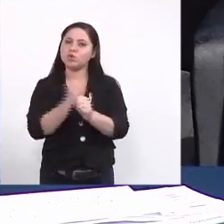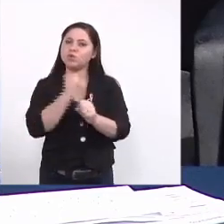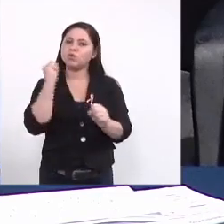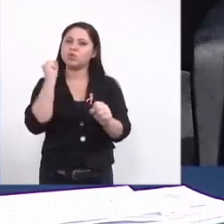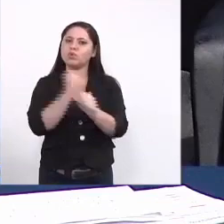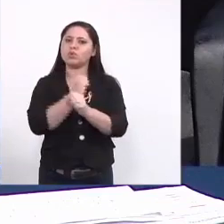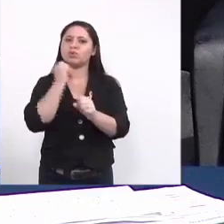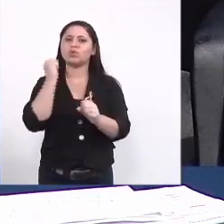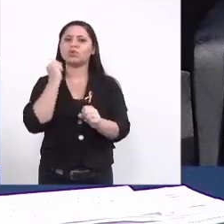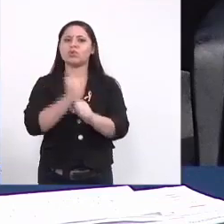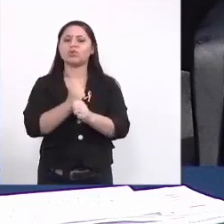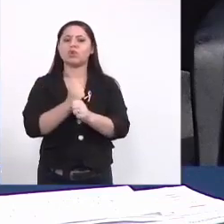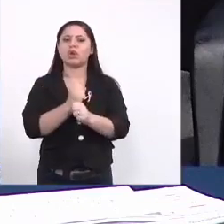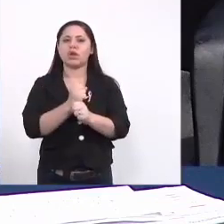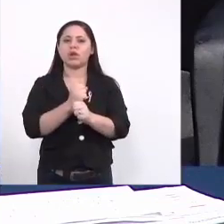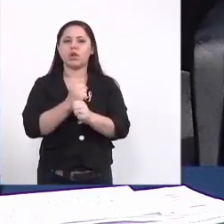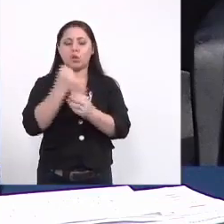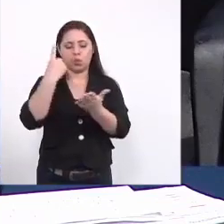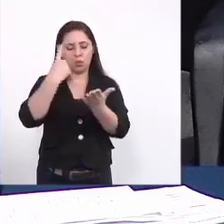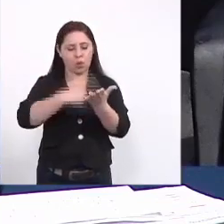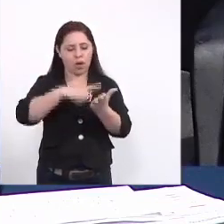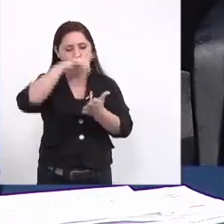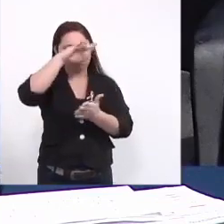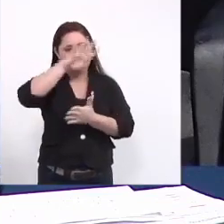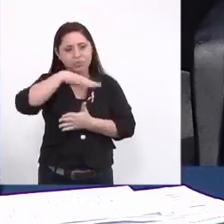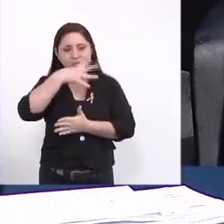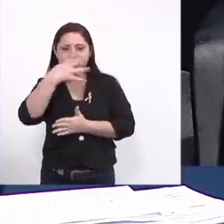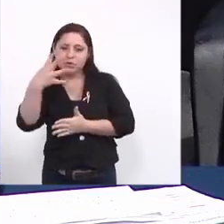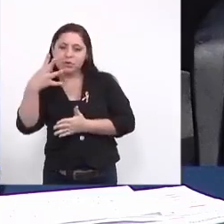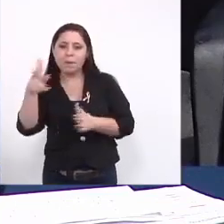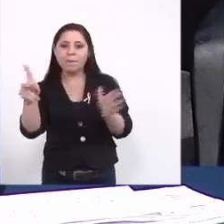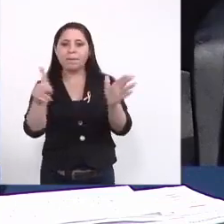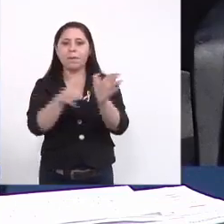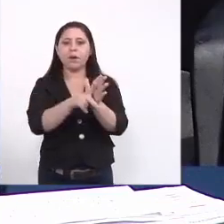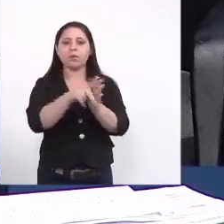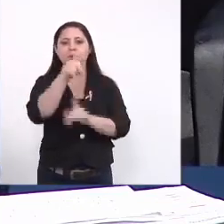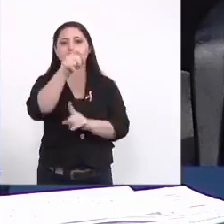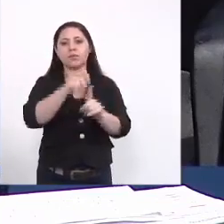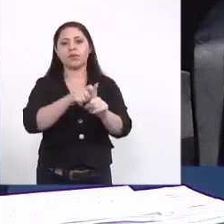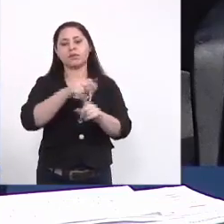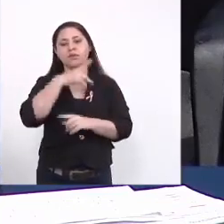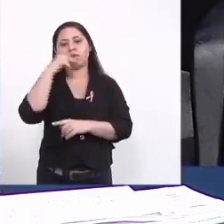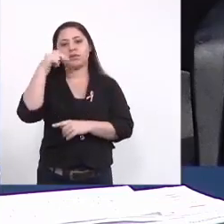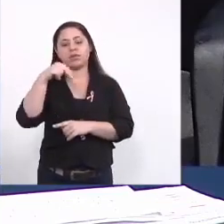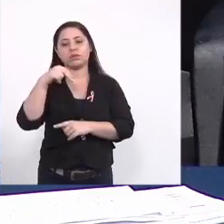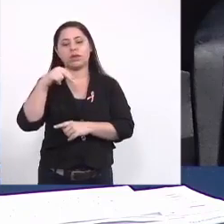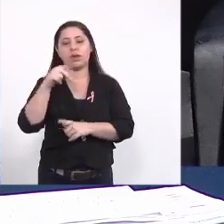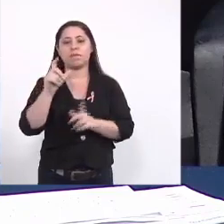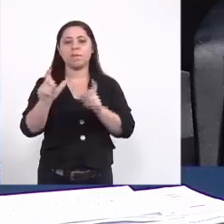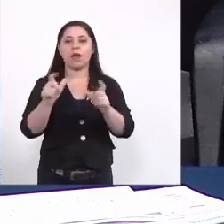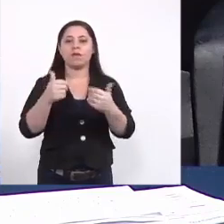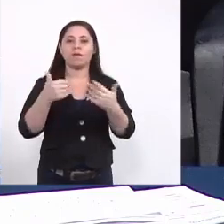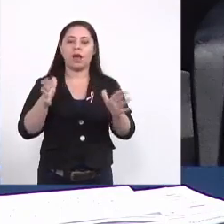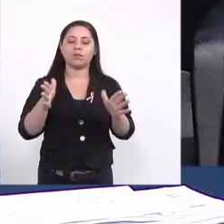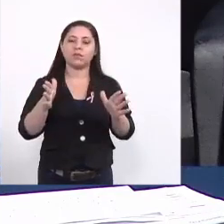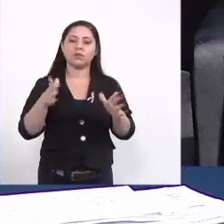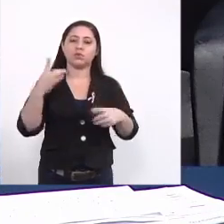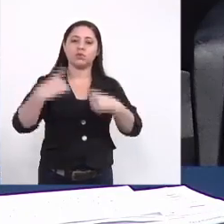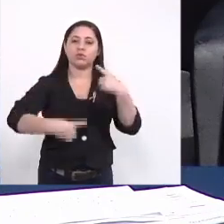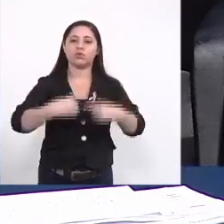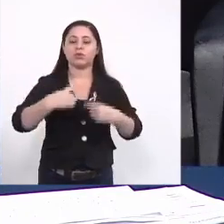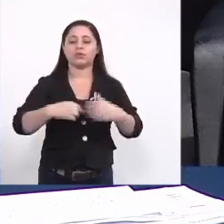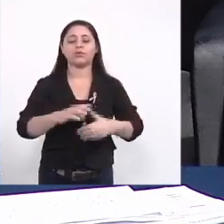essa agenda do mês de novembro ainda a palavra está em